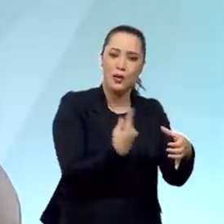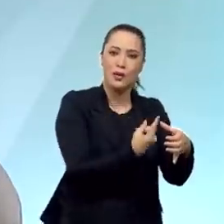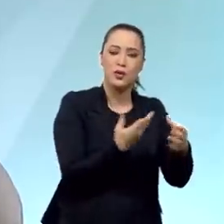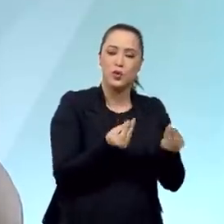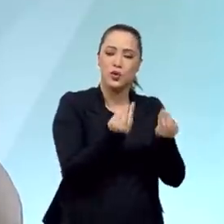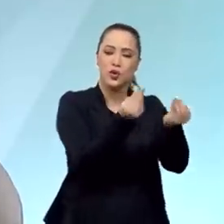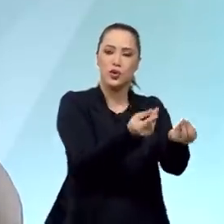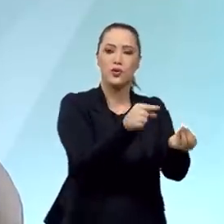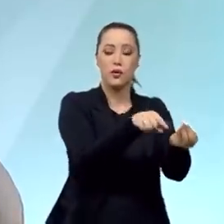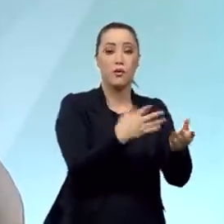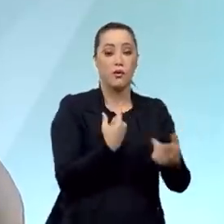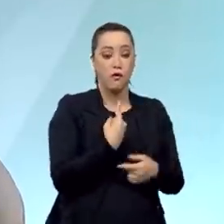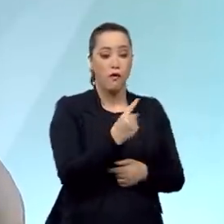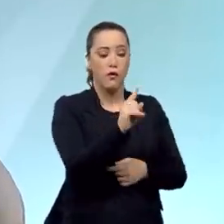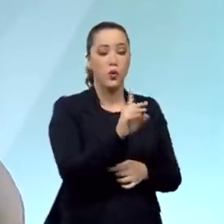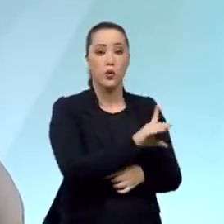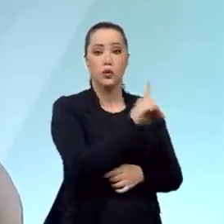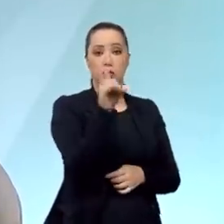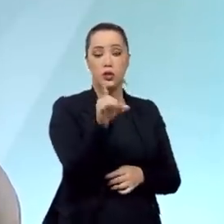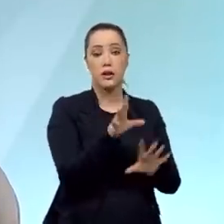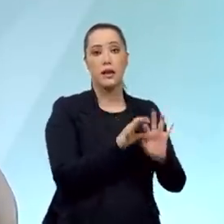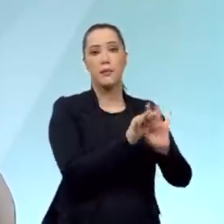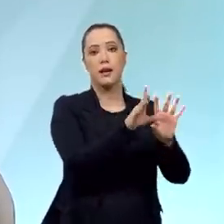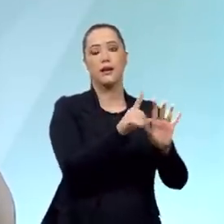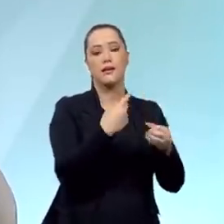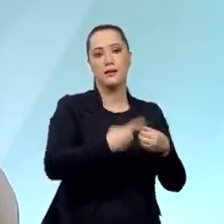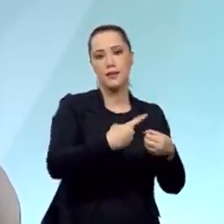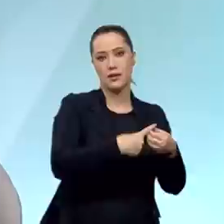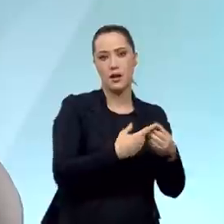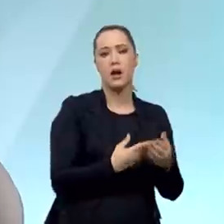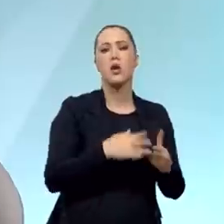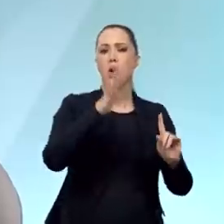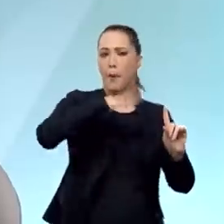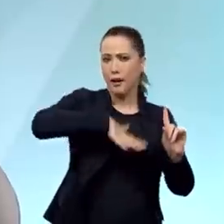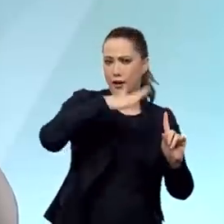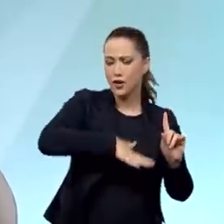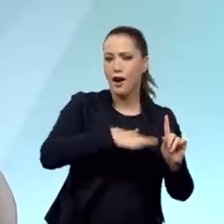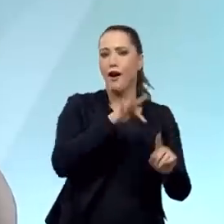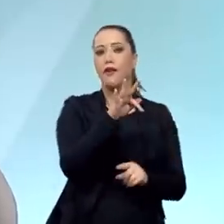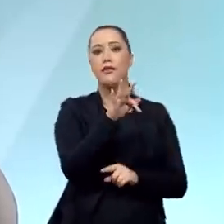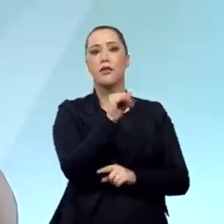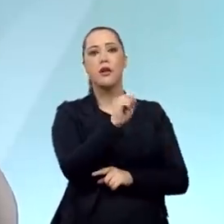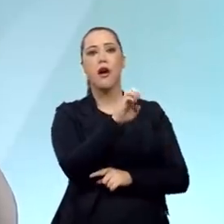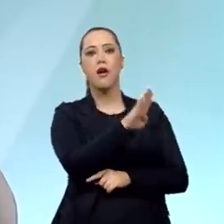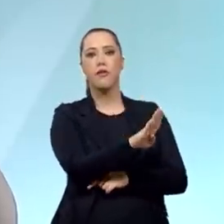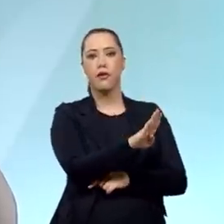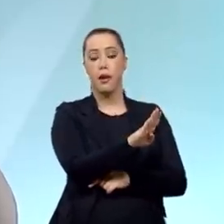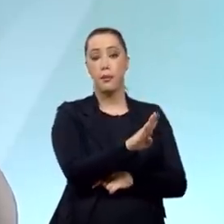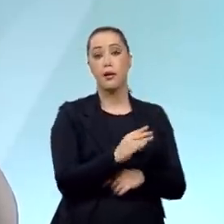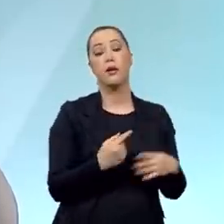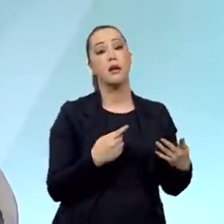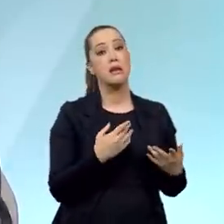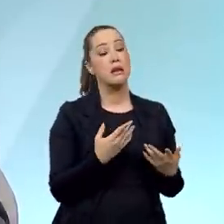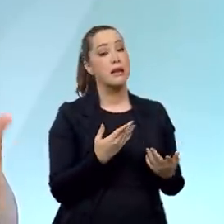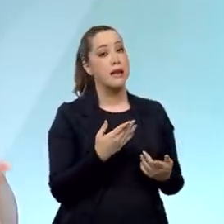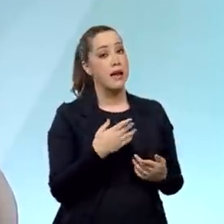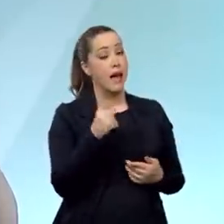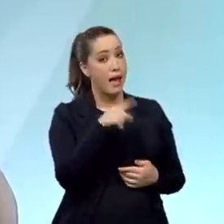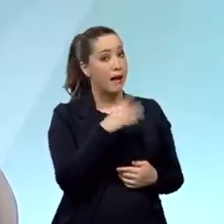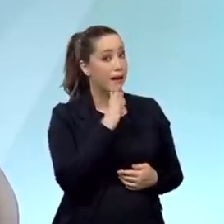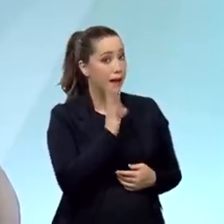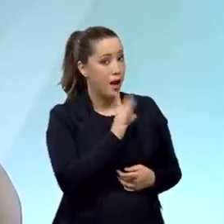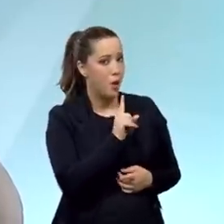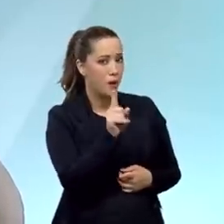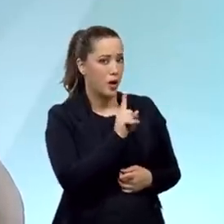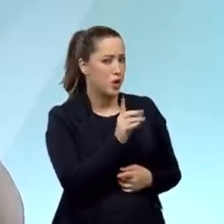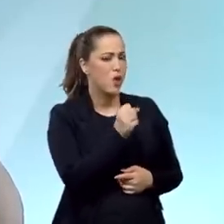as comemorações no dia da libertação da cidade homenageando a FEB. E é interessante que isso não se atenha ao círculo